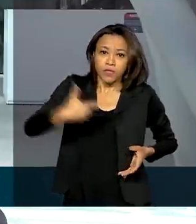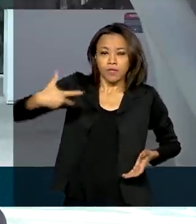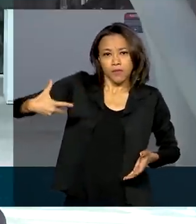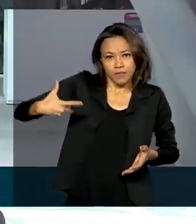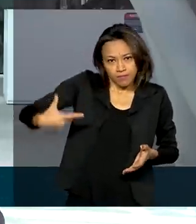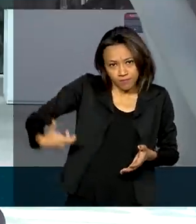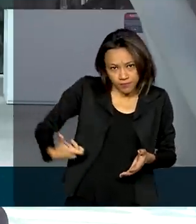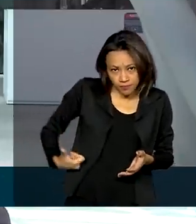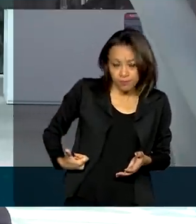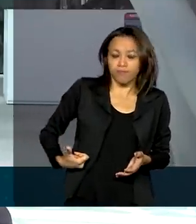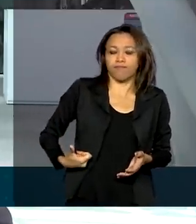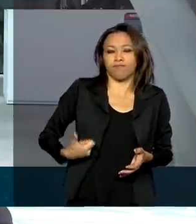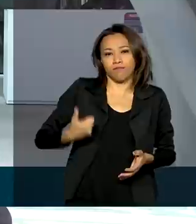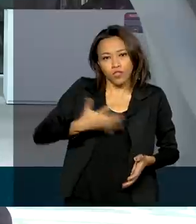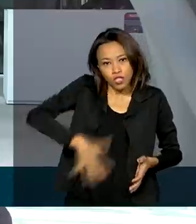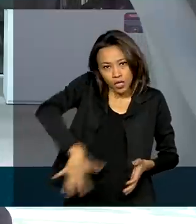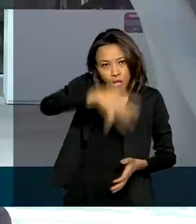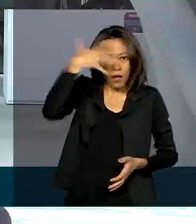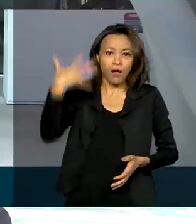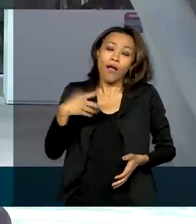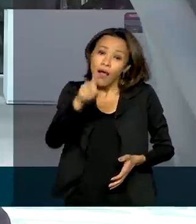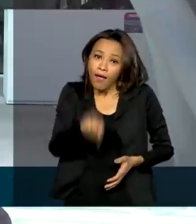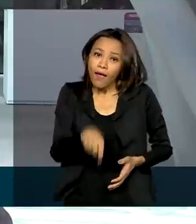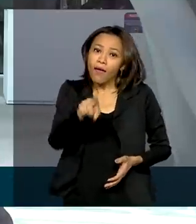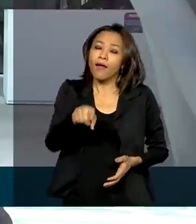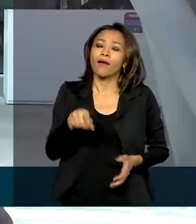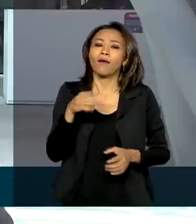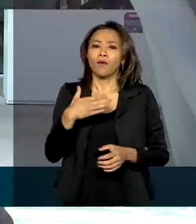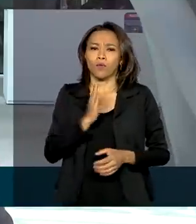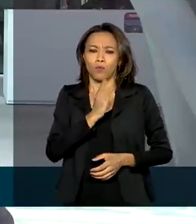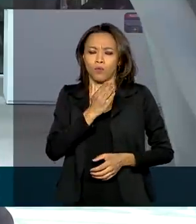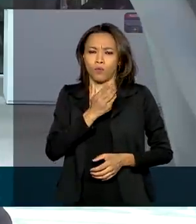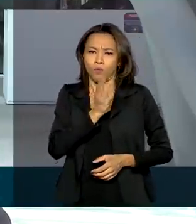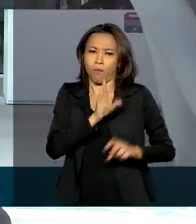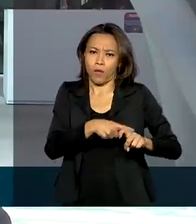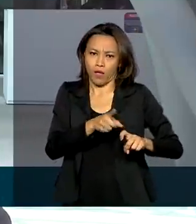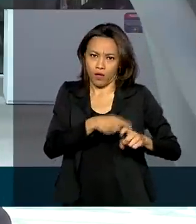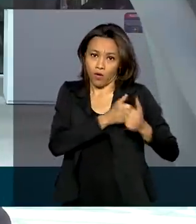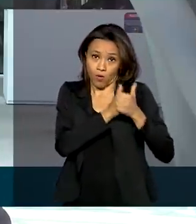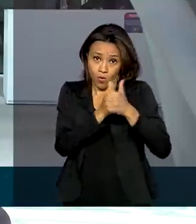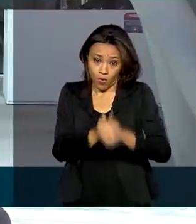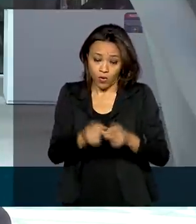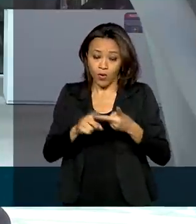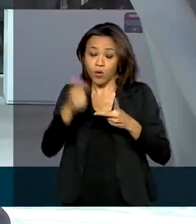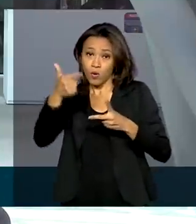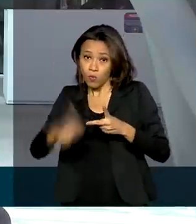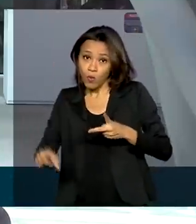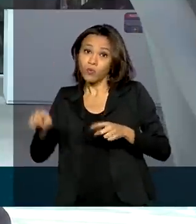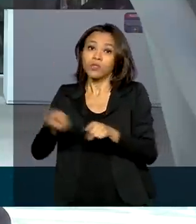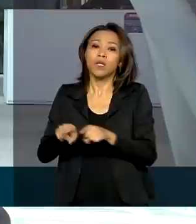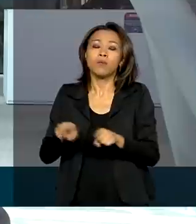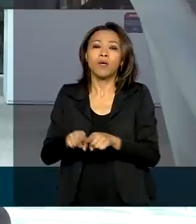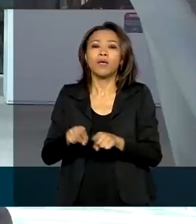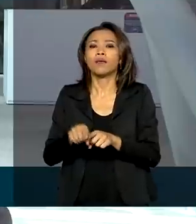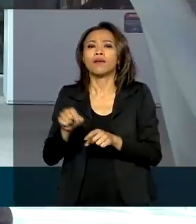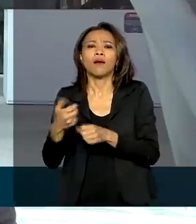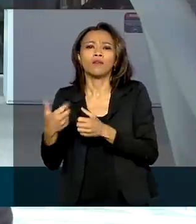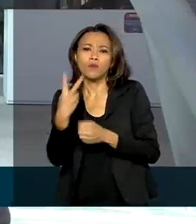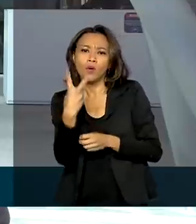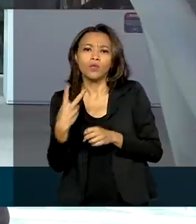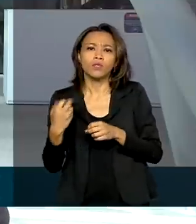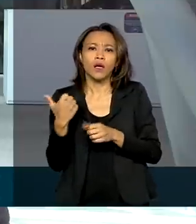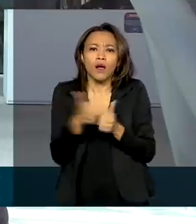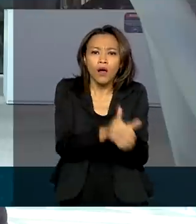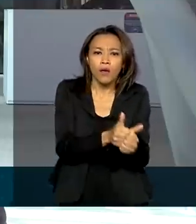acompanha o presidente é o cardiologista Leandro Echenique e o urologista Leonardo Lima Borges. A